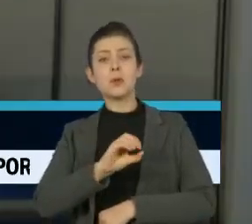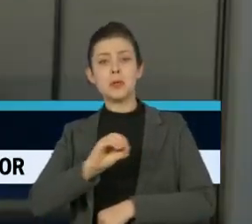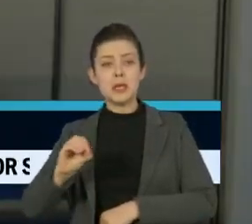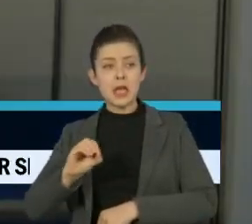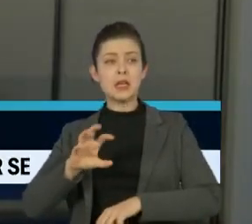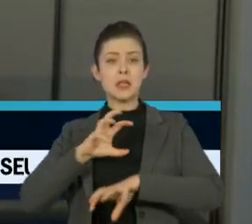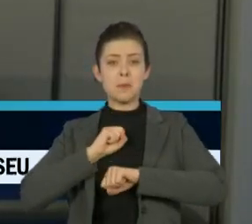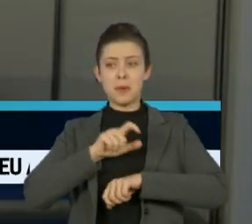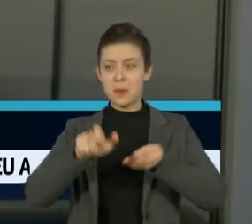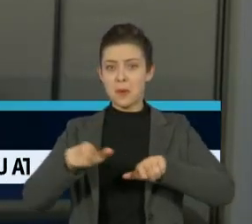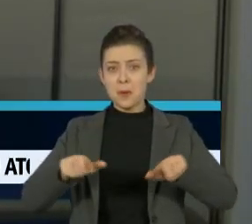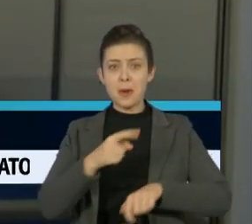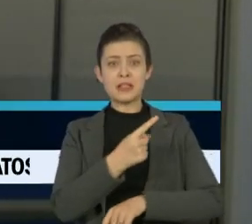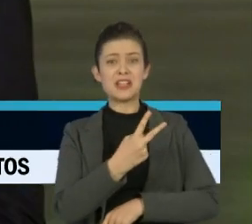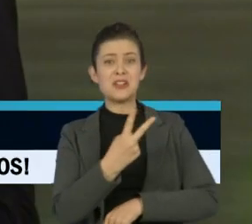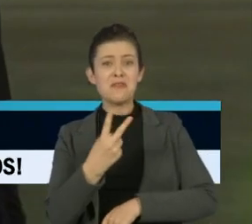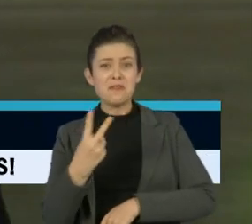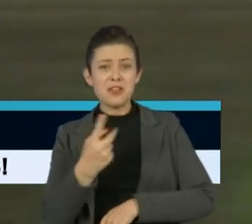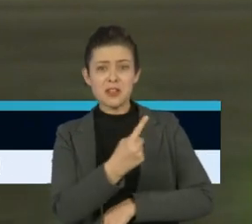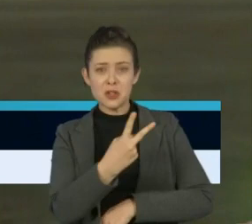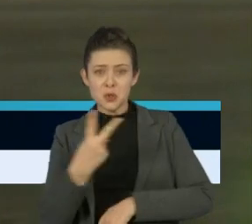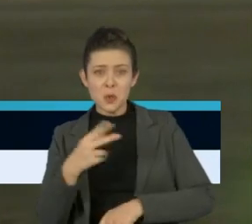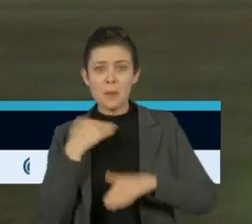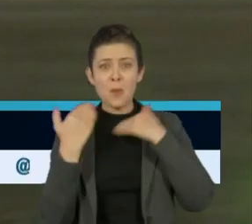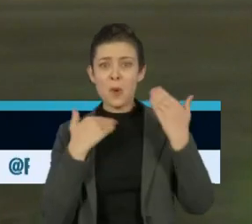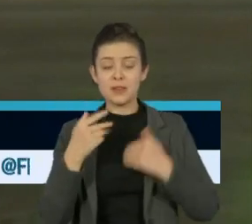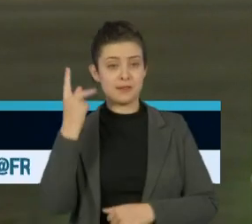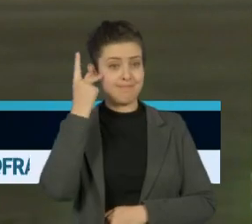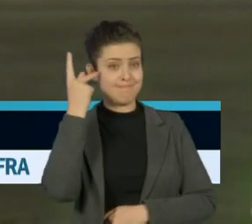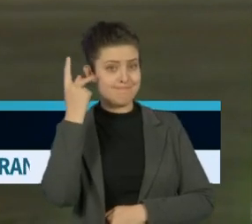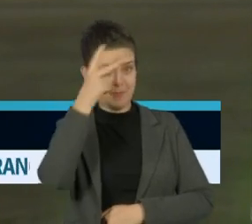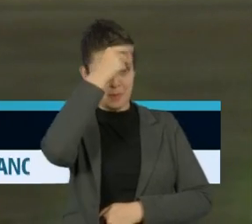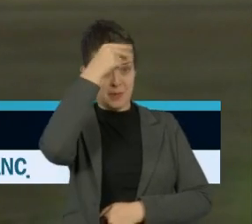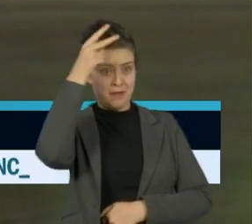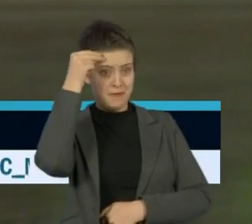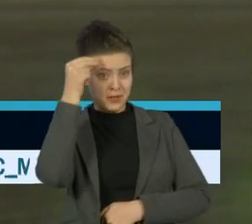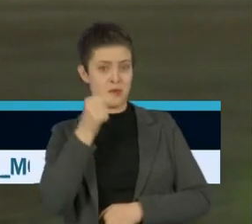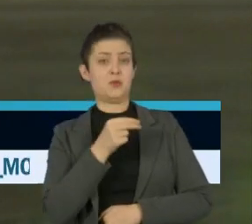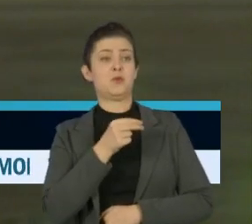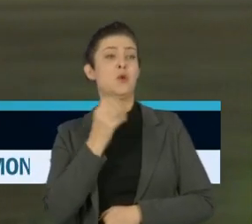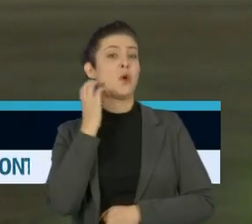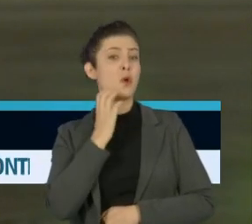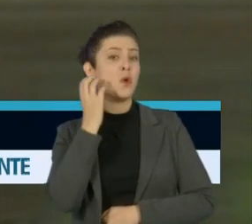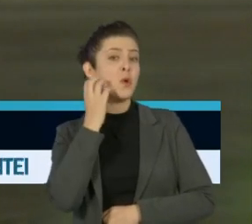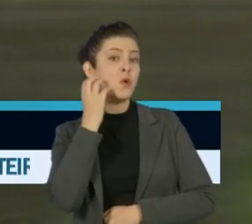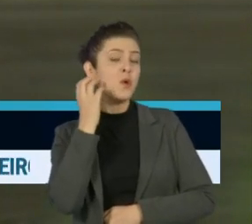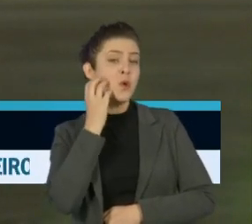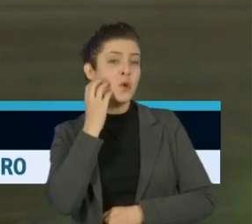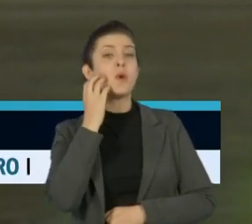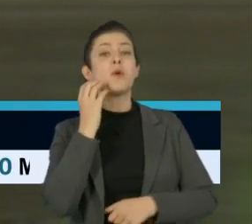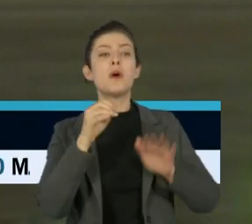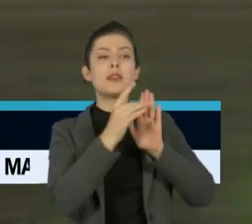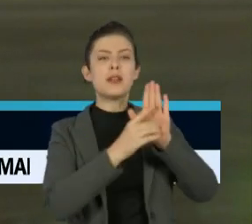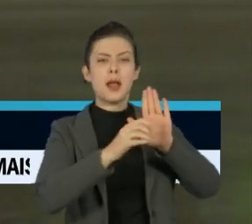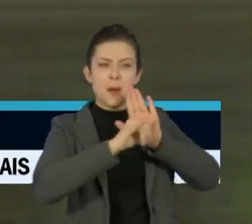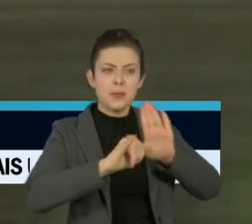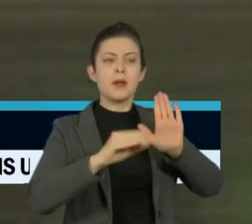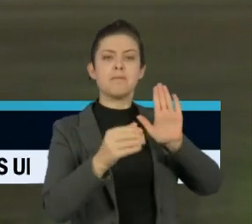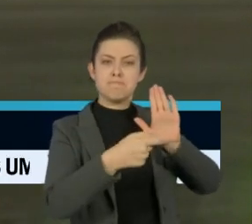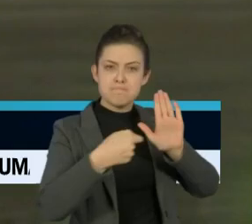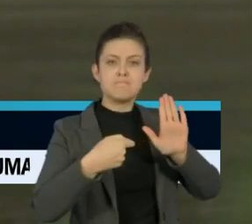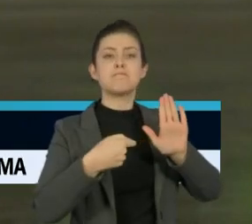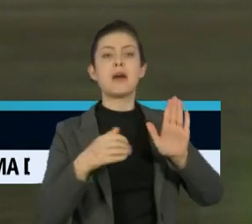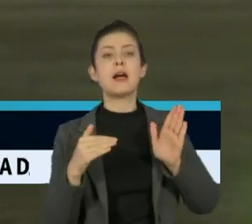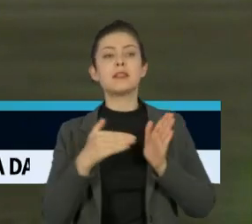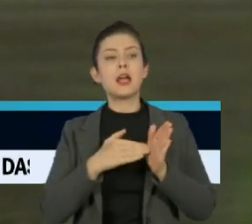e 122 mortes. Em São Paulo, o prefeito da capital, Bruno Covas, publicou um decreto com a prorrogação até o